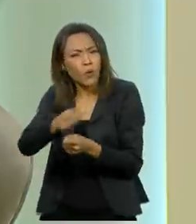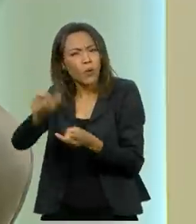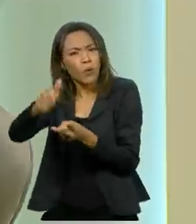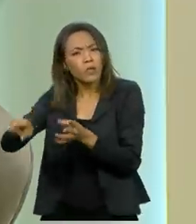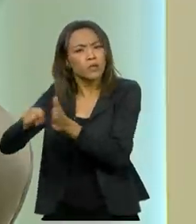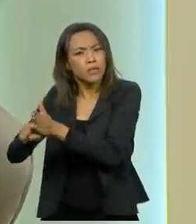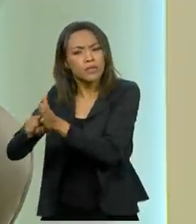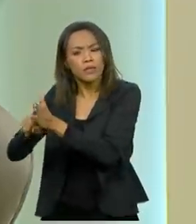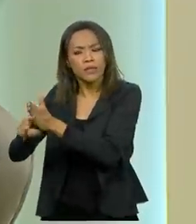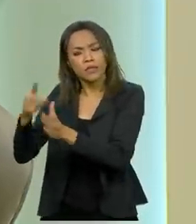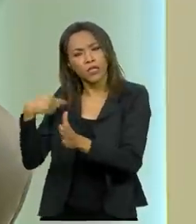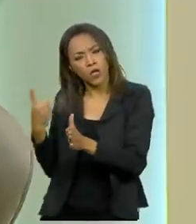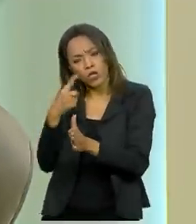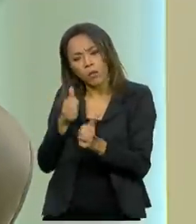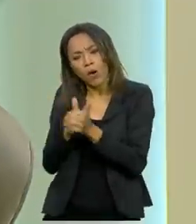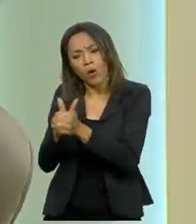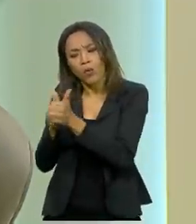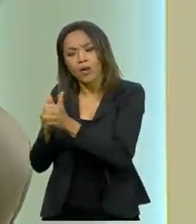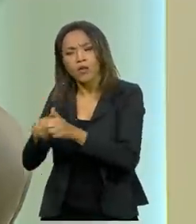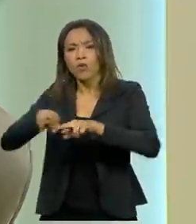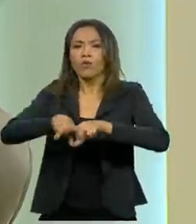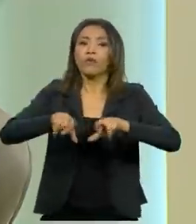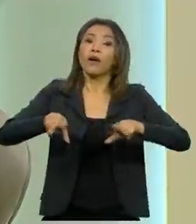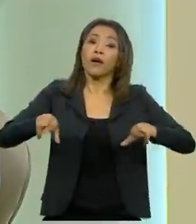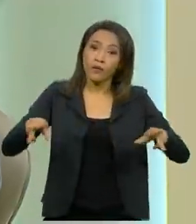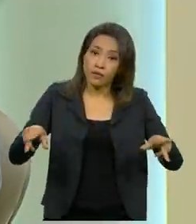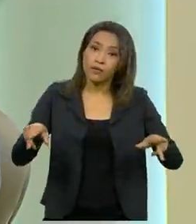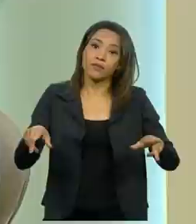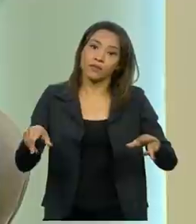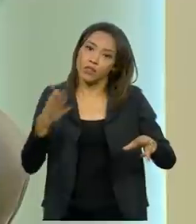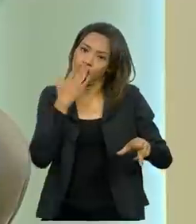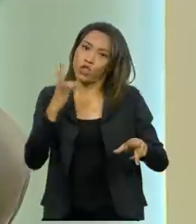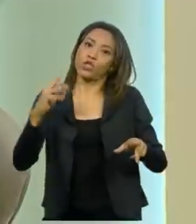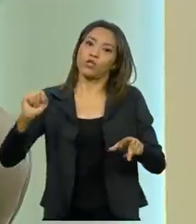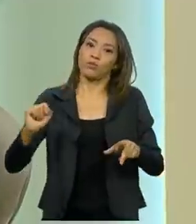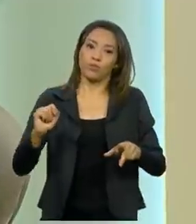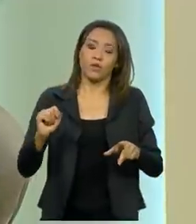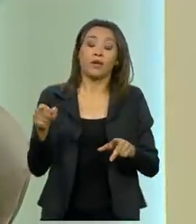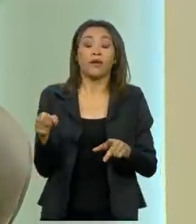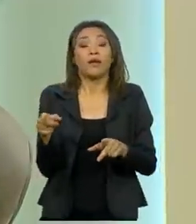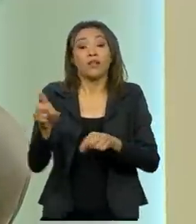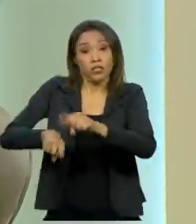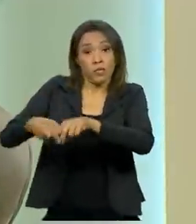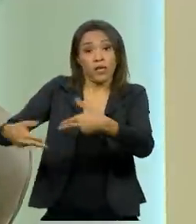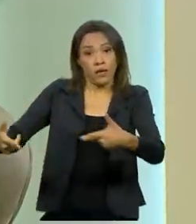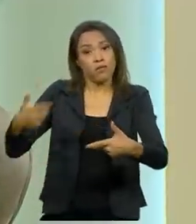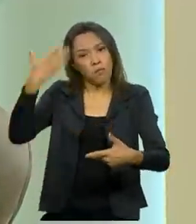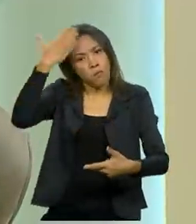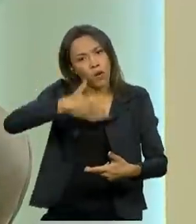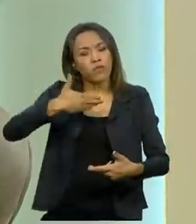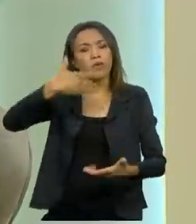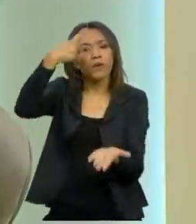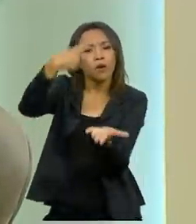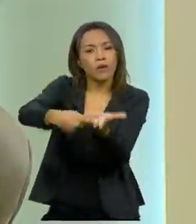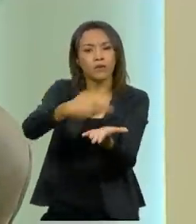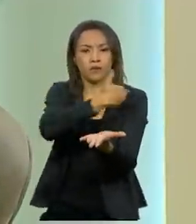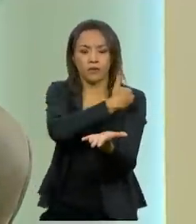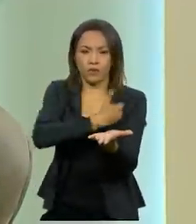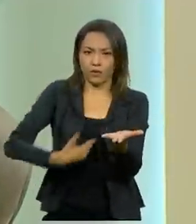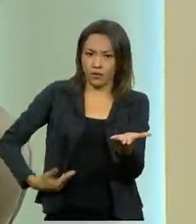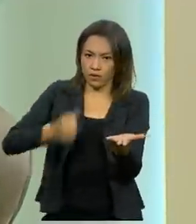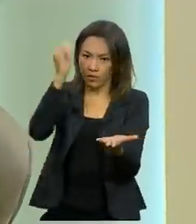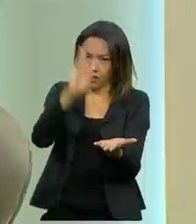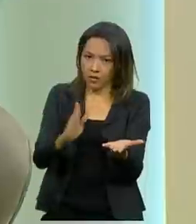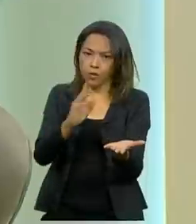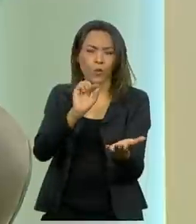com os diversos tipos de imunizantes, mostrando o compromisso que tem o governo brasileiro com a pesquisa, com